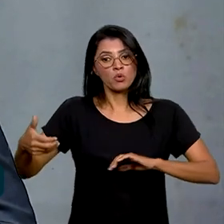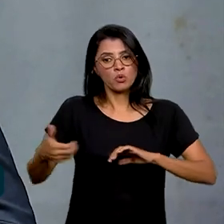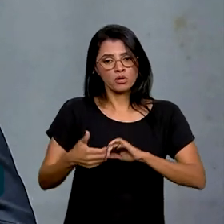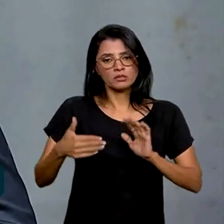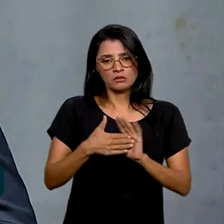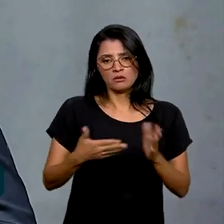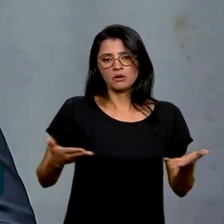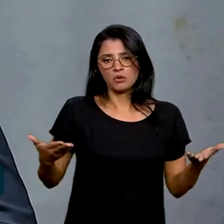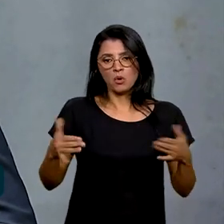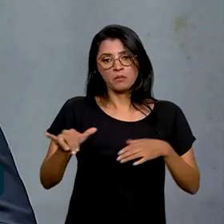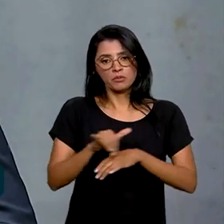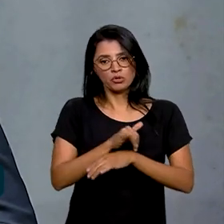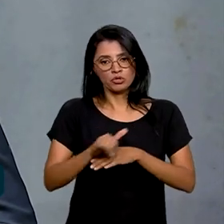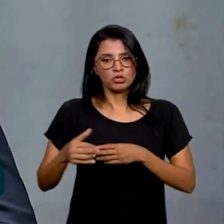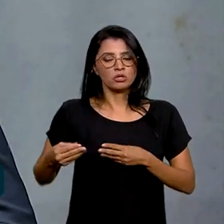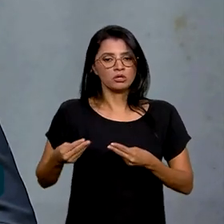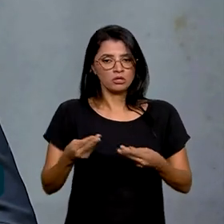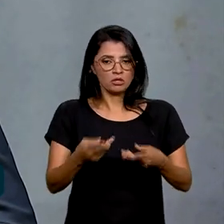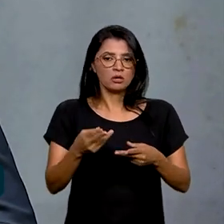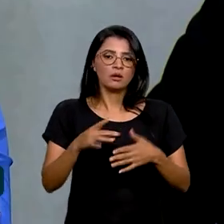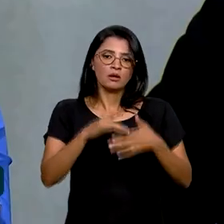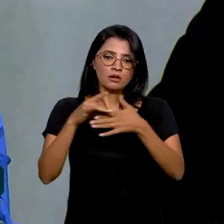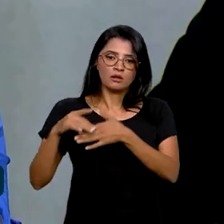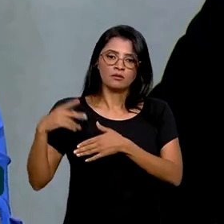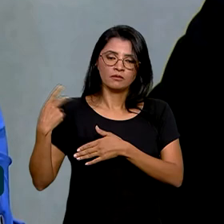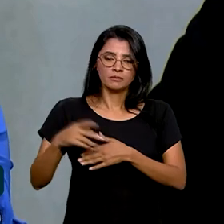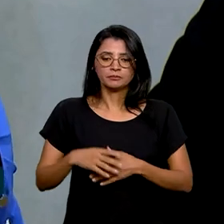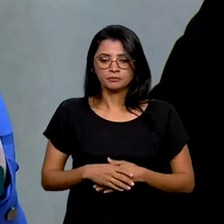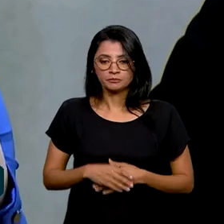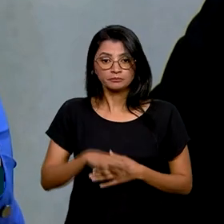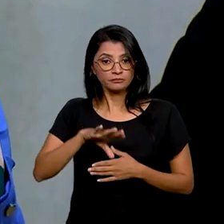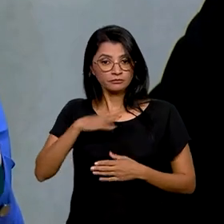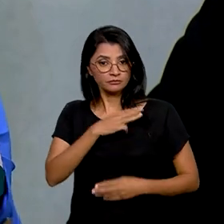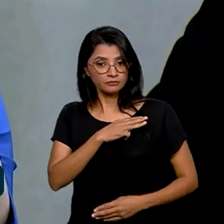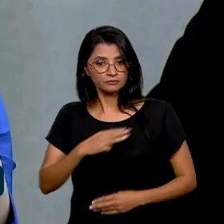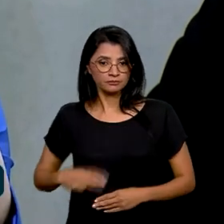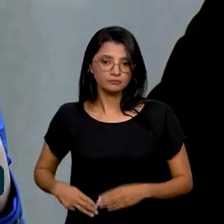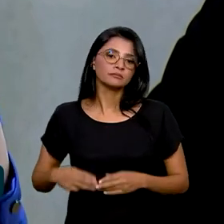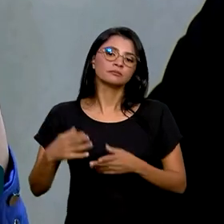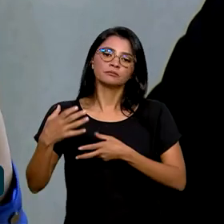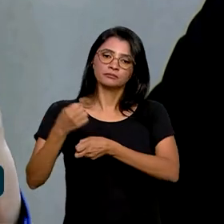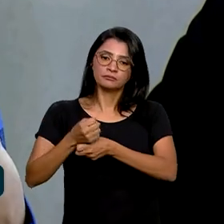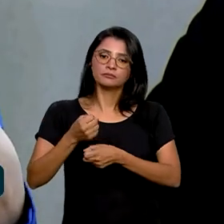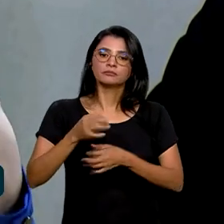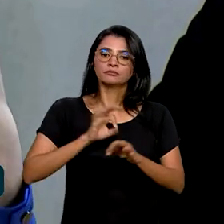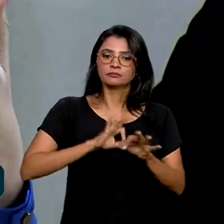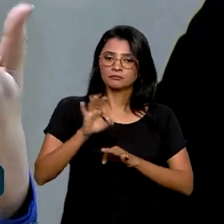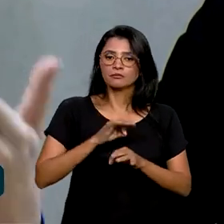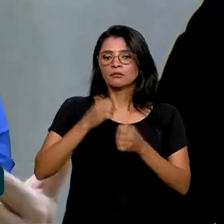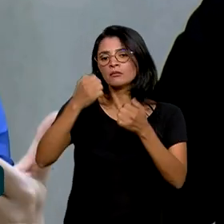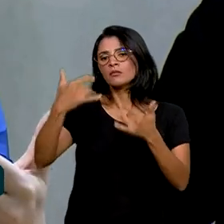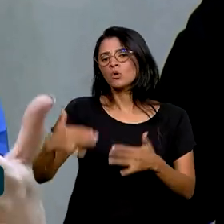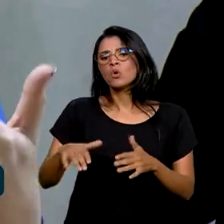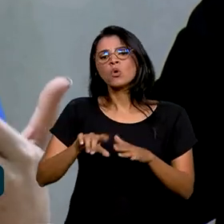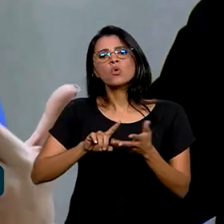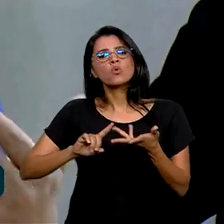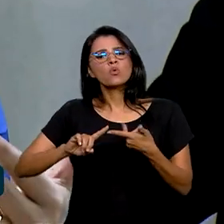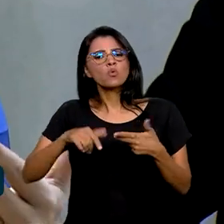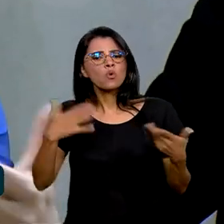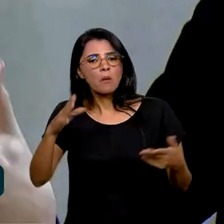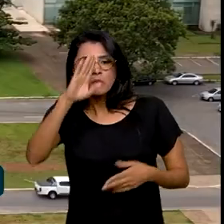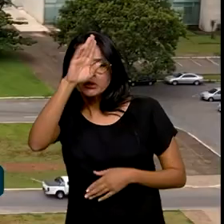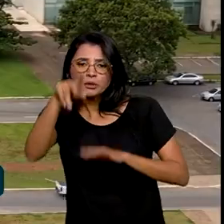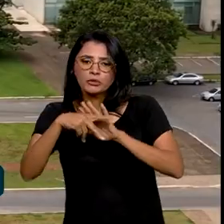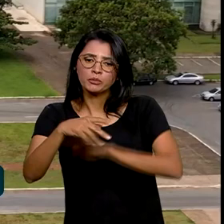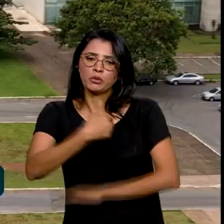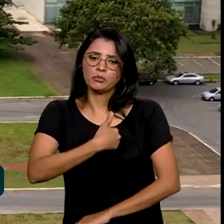aqui com as medidas que estão sendo endereçadas. A ministra do Planejamento e Orçamento explicou quais são as prioridades do